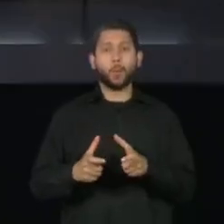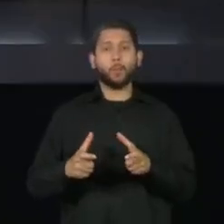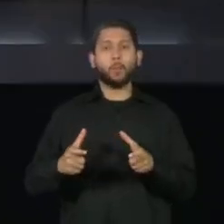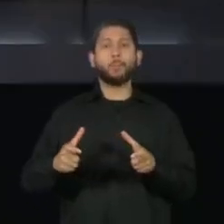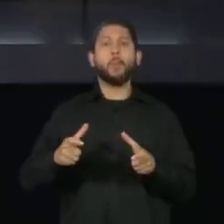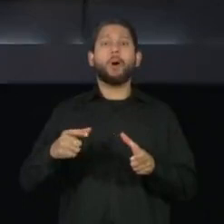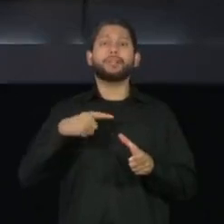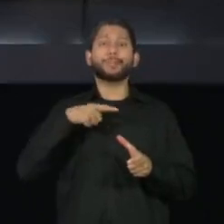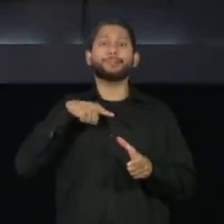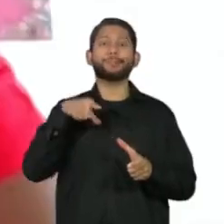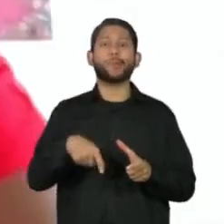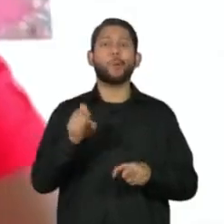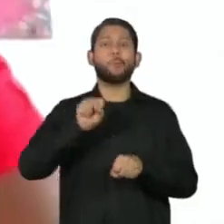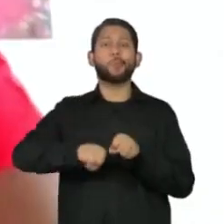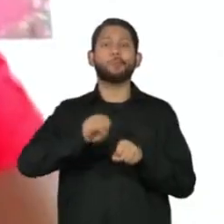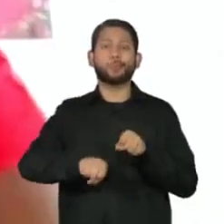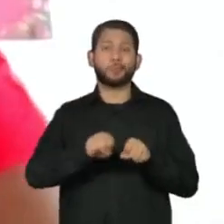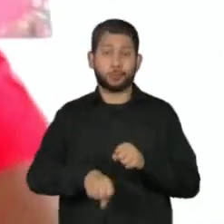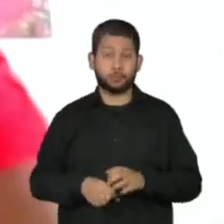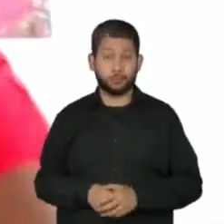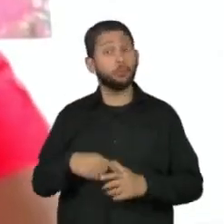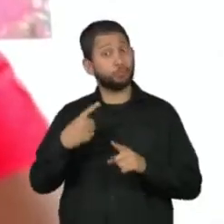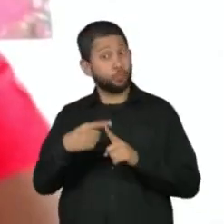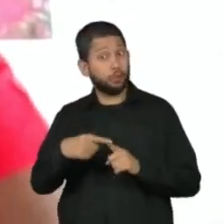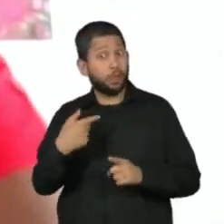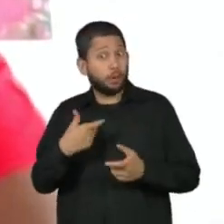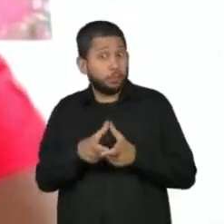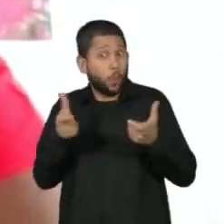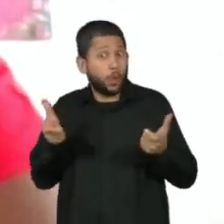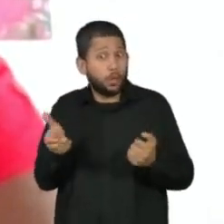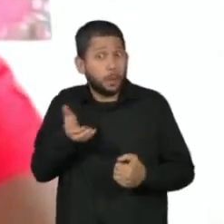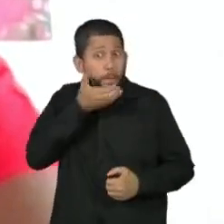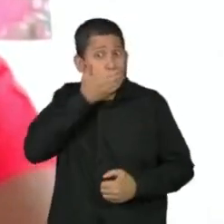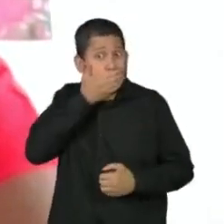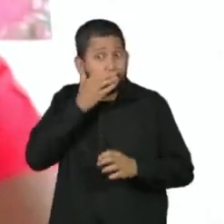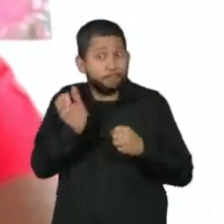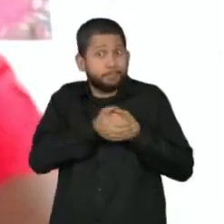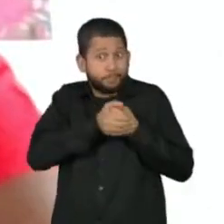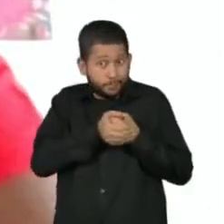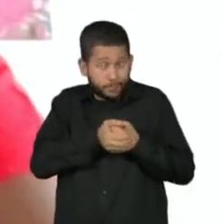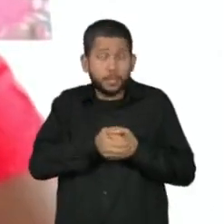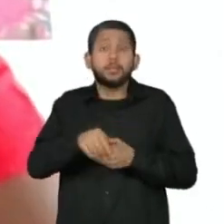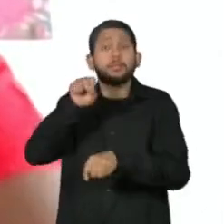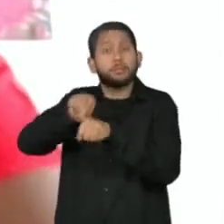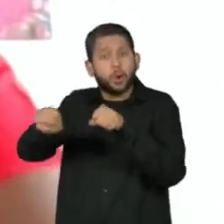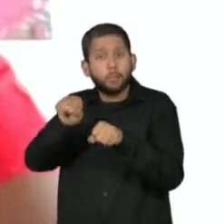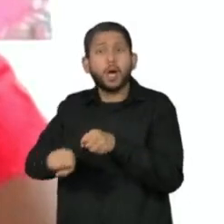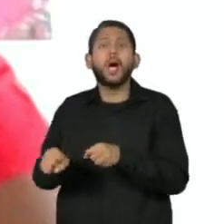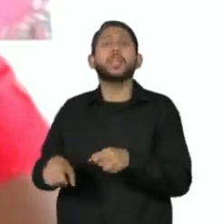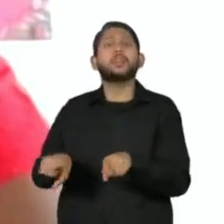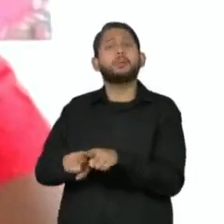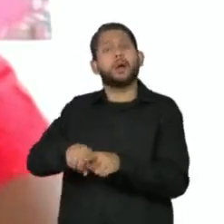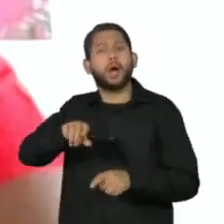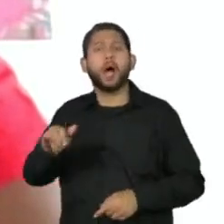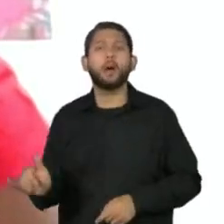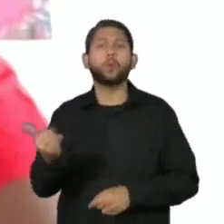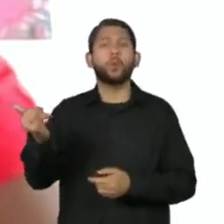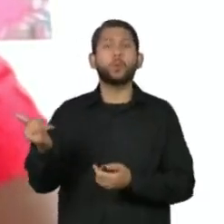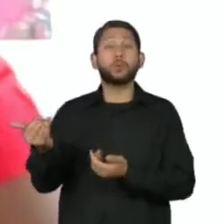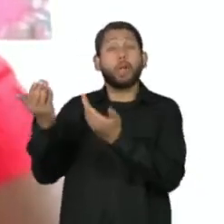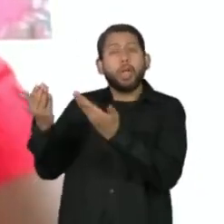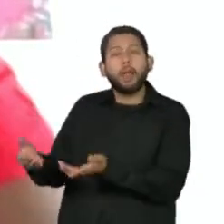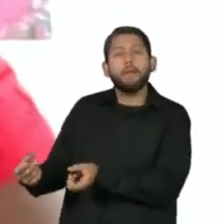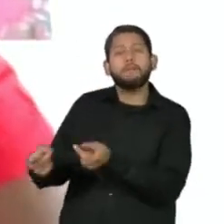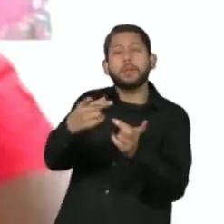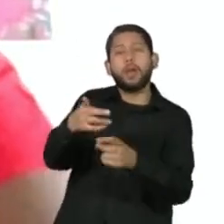Nós ainda temos um velamento sobre a questão do abuso e da exploração sexual de crianças e adolescentes por ser algo que acontece